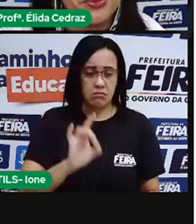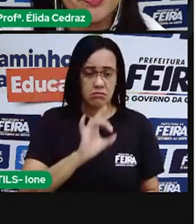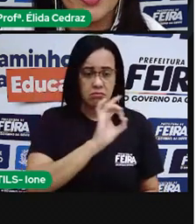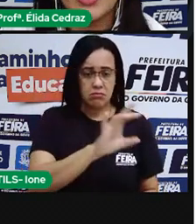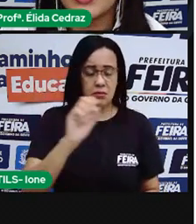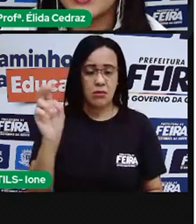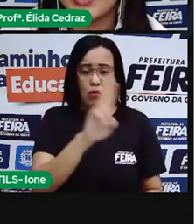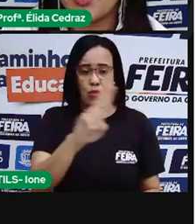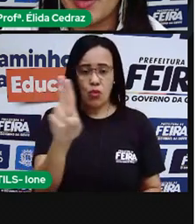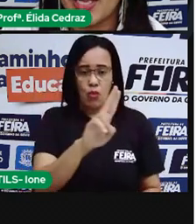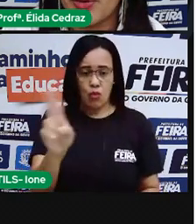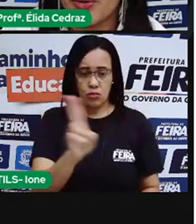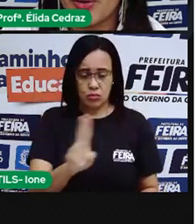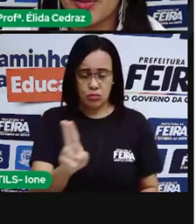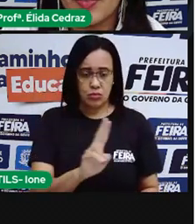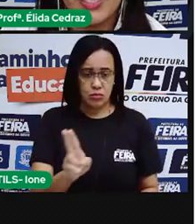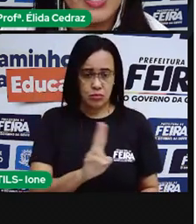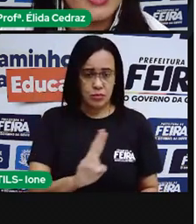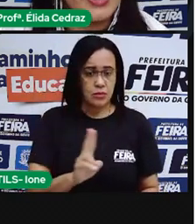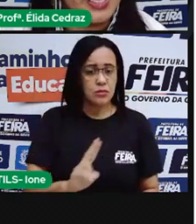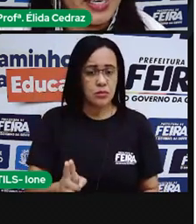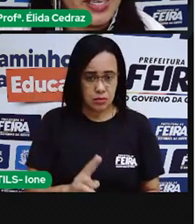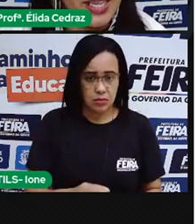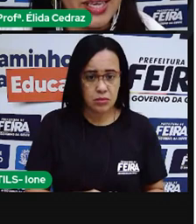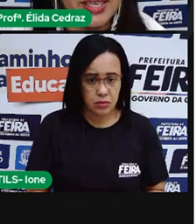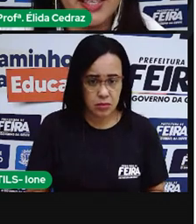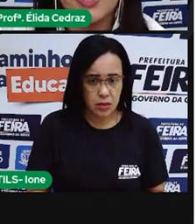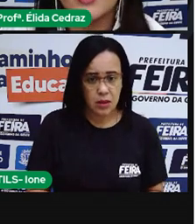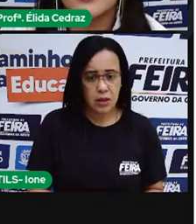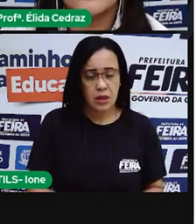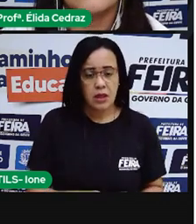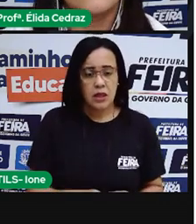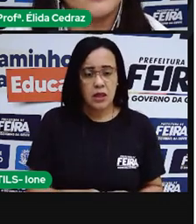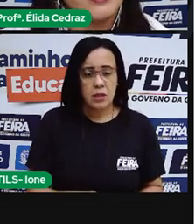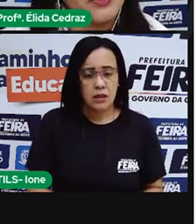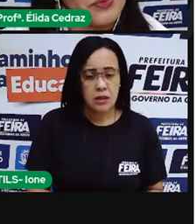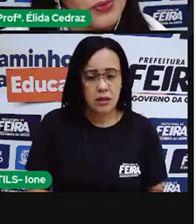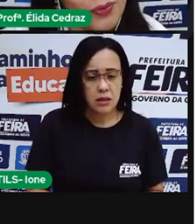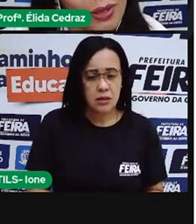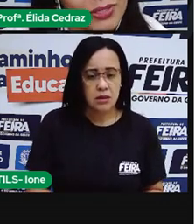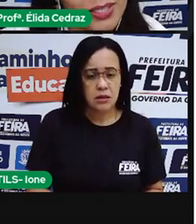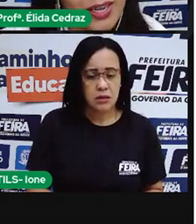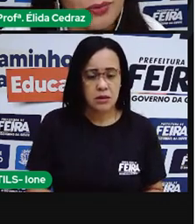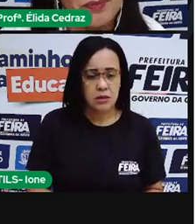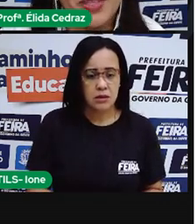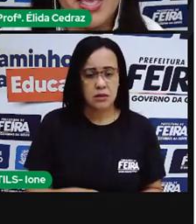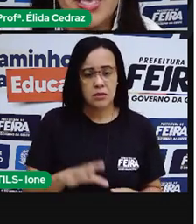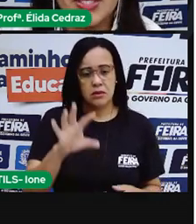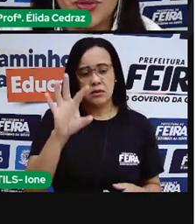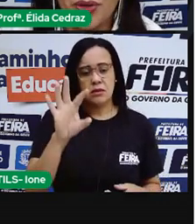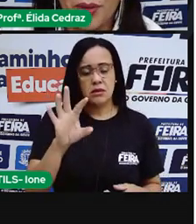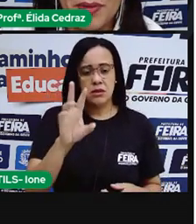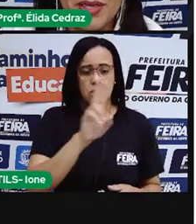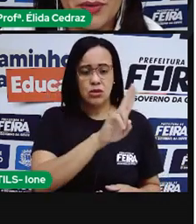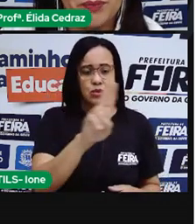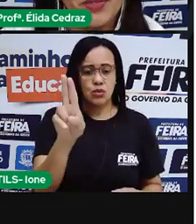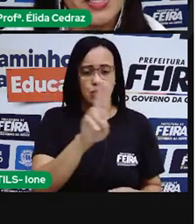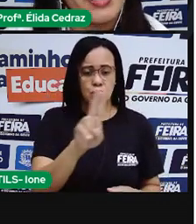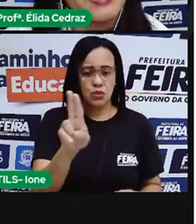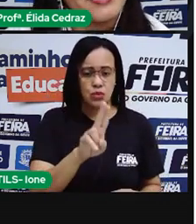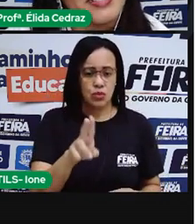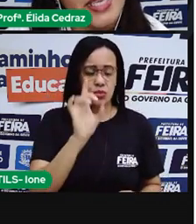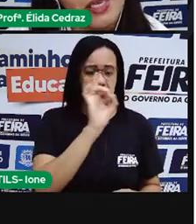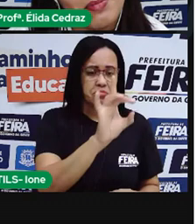Sul, Cão Maior, Carinai, Triângulo Austral, Escorpião